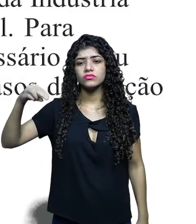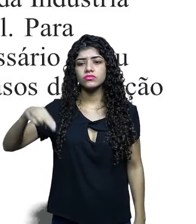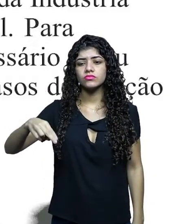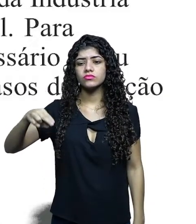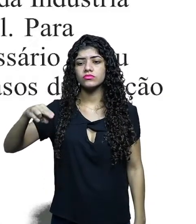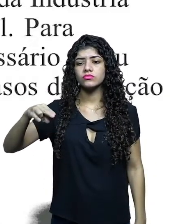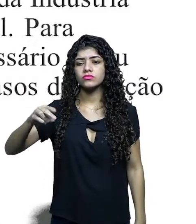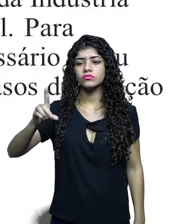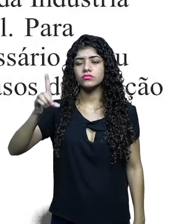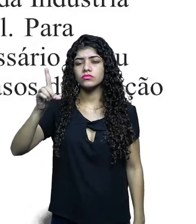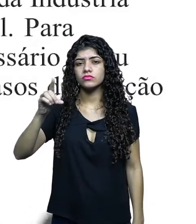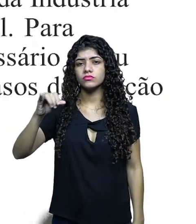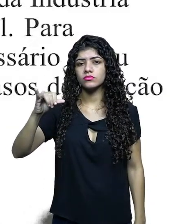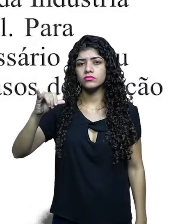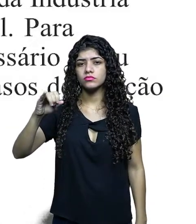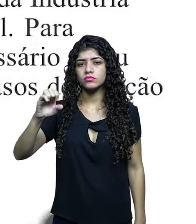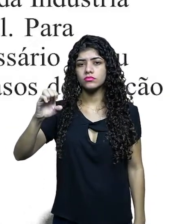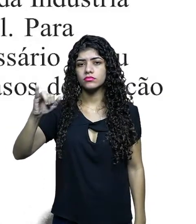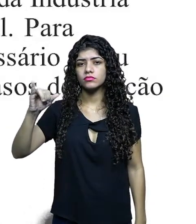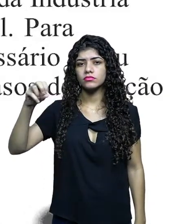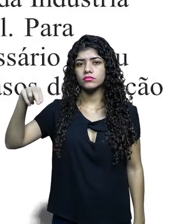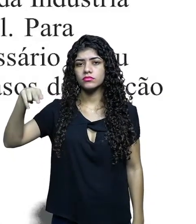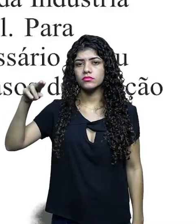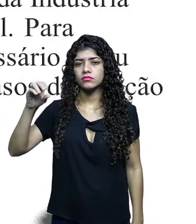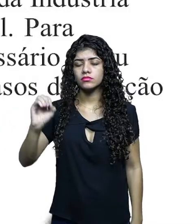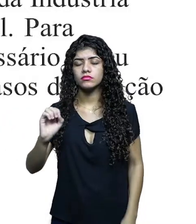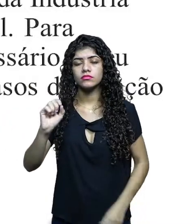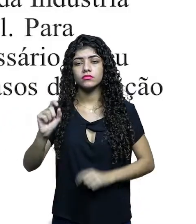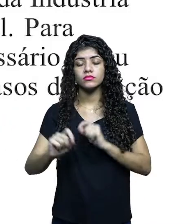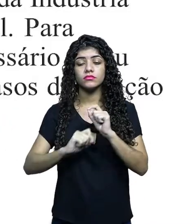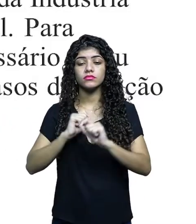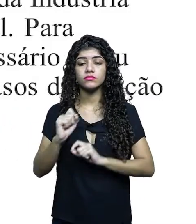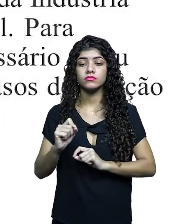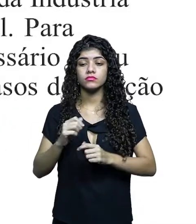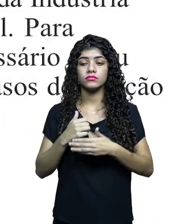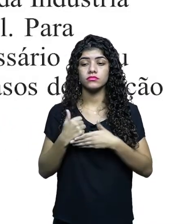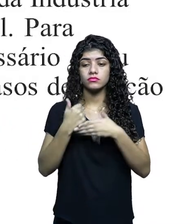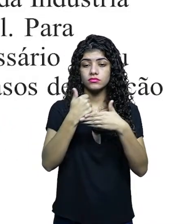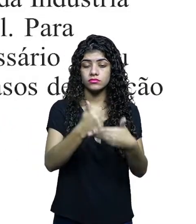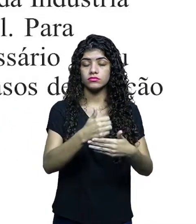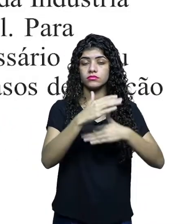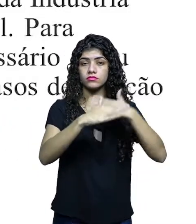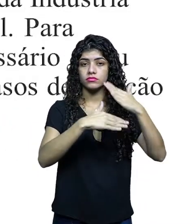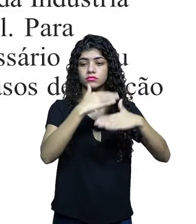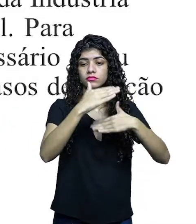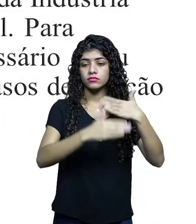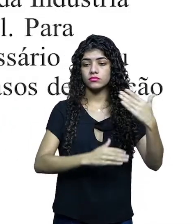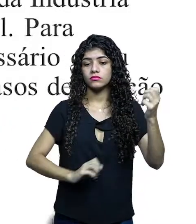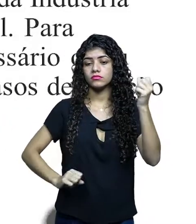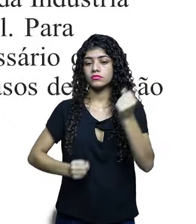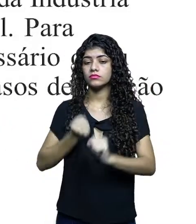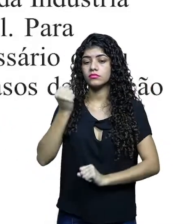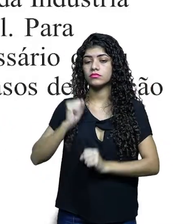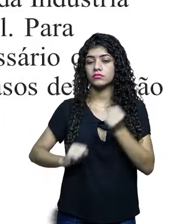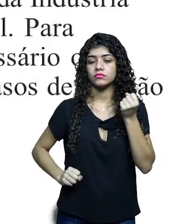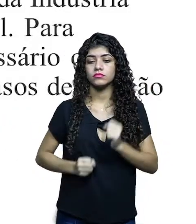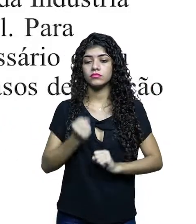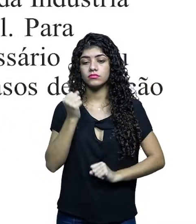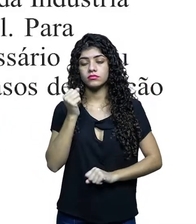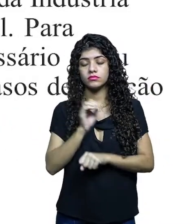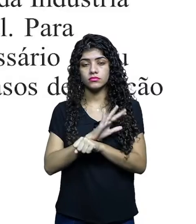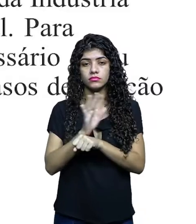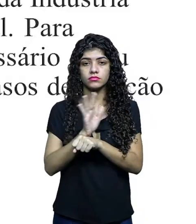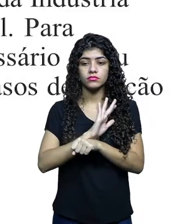Condecine? Eu já tinha até falado um pouco, mas vamos agora. Condecine é a sigla da Contribuição para o Desenvolvimento da Indústria